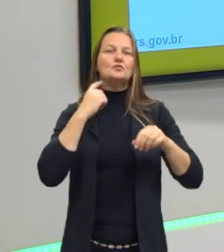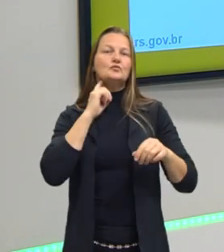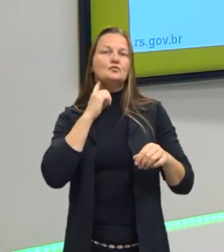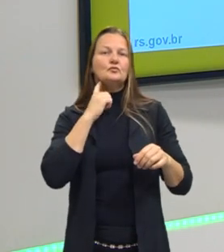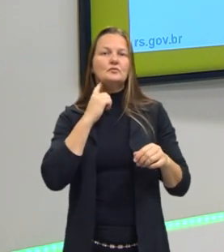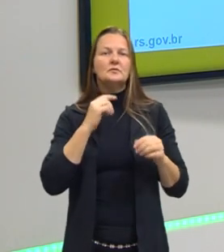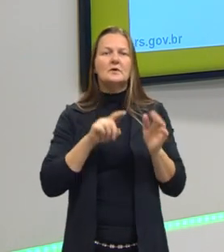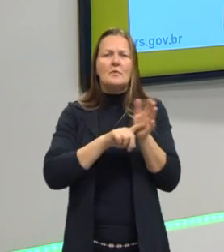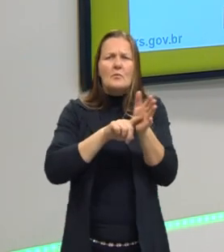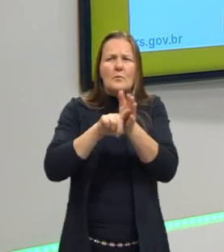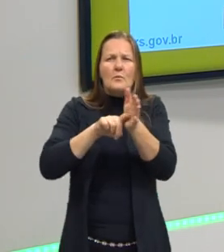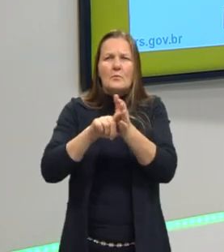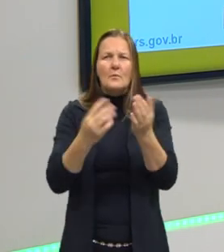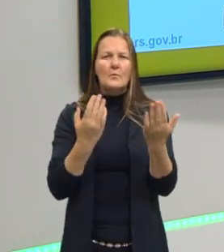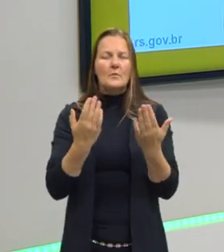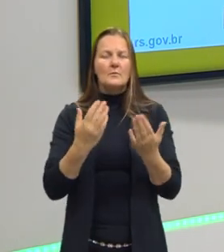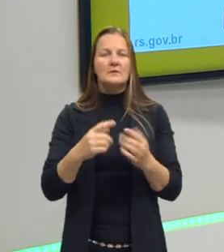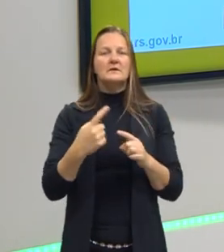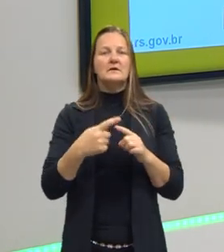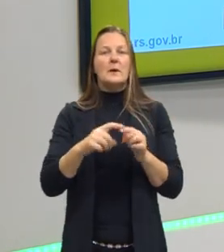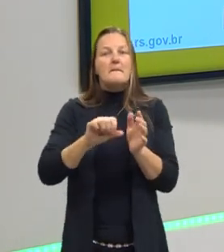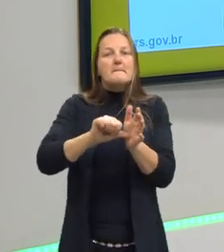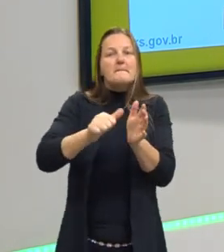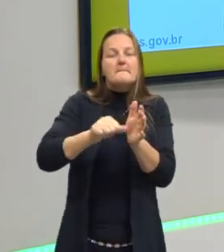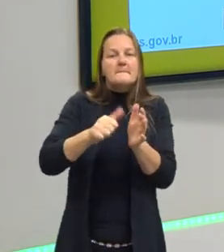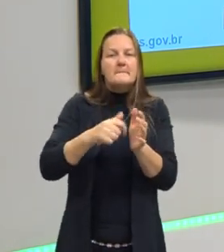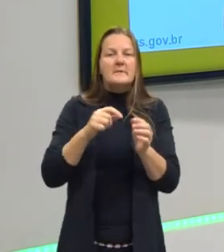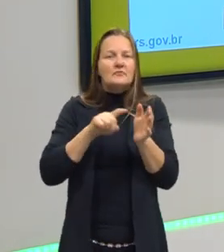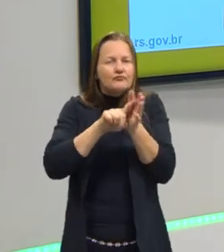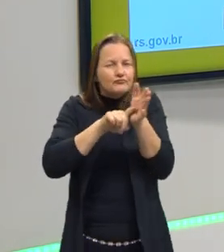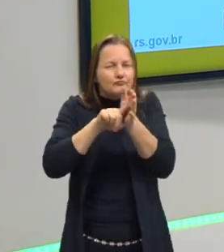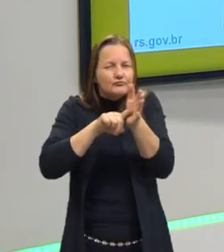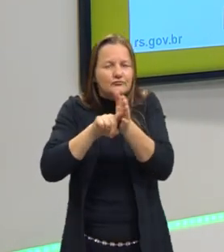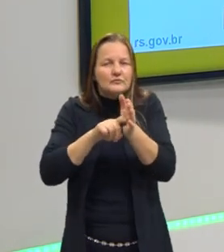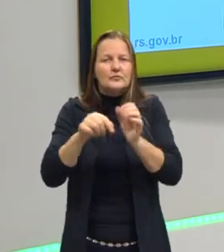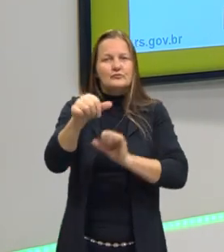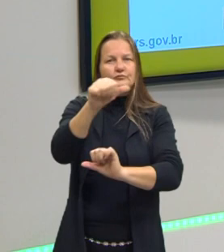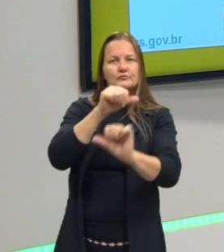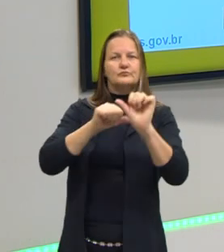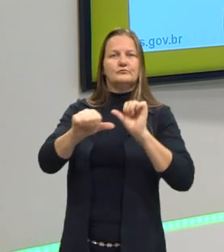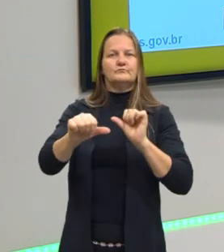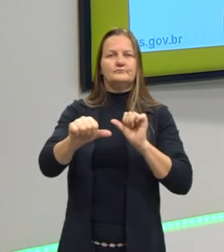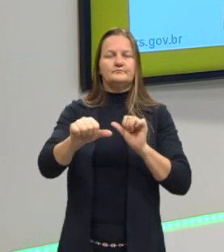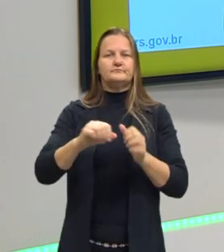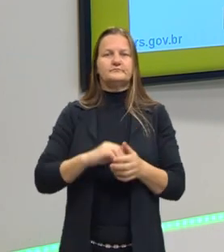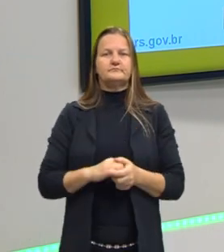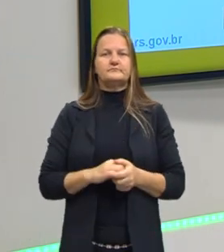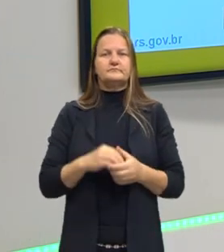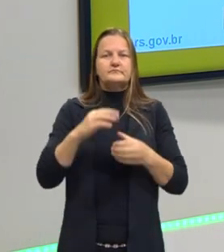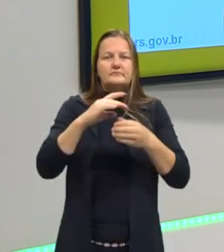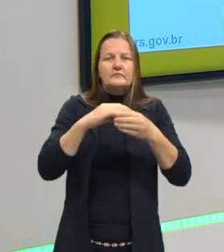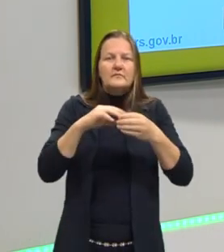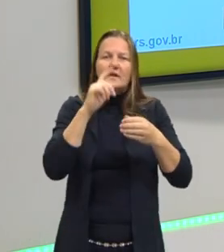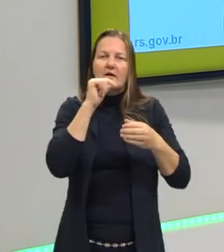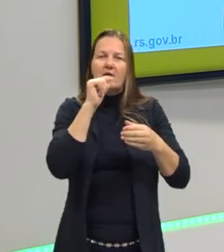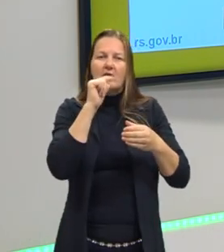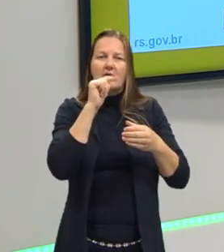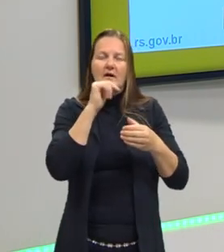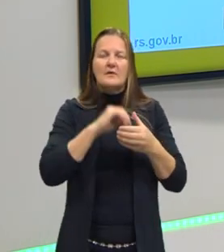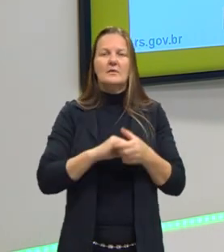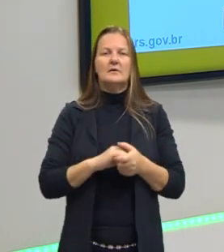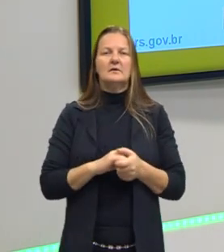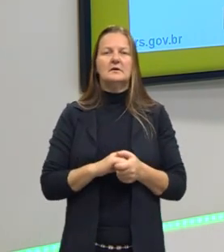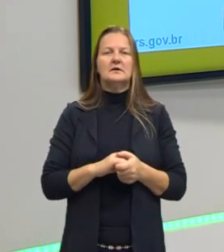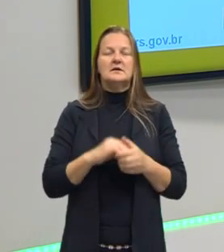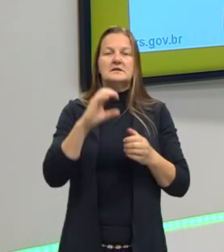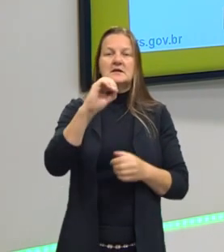amostras, a gente primeiro tem que verificar essa conversão da concentração de resíduo da água subterrânea, que é